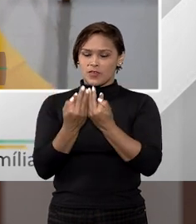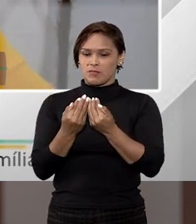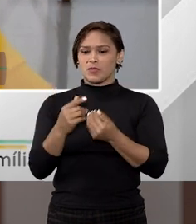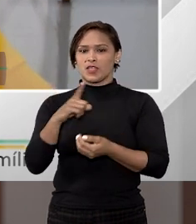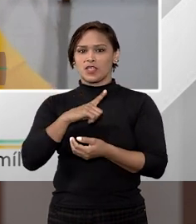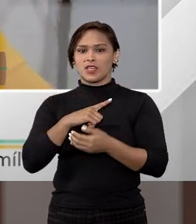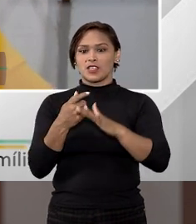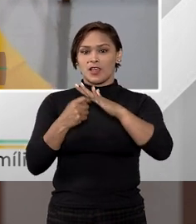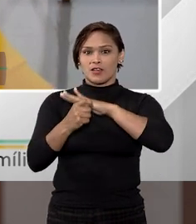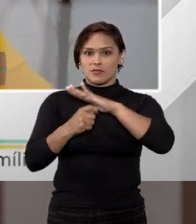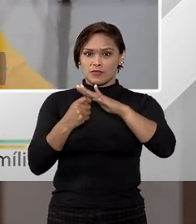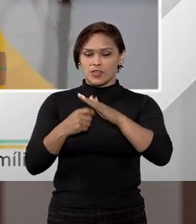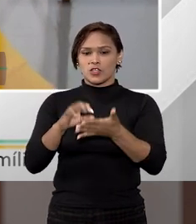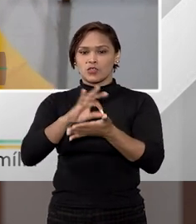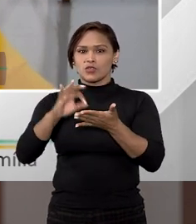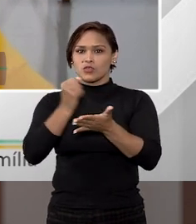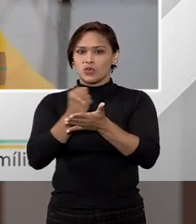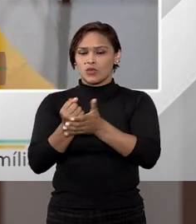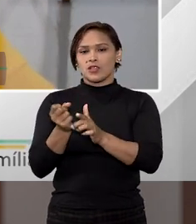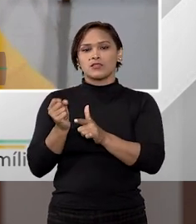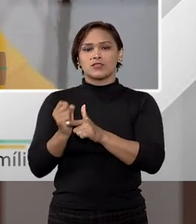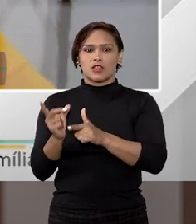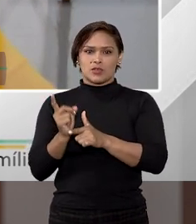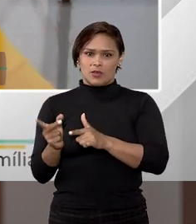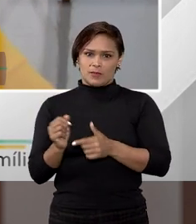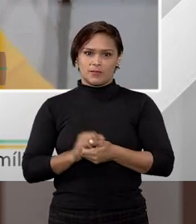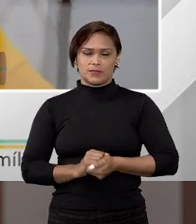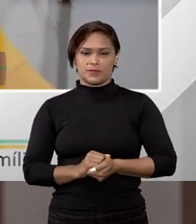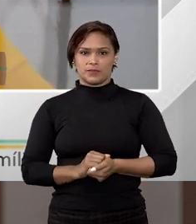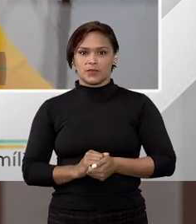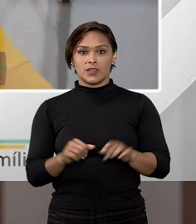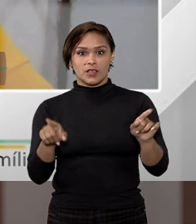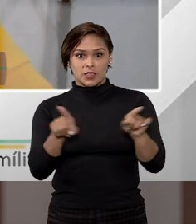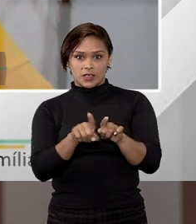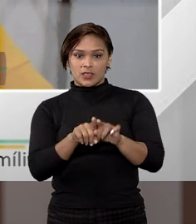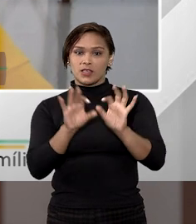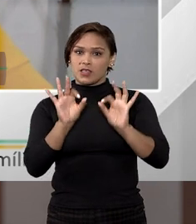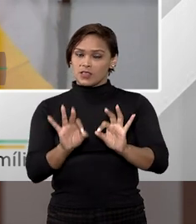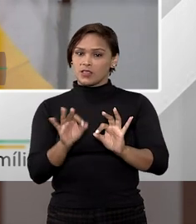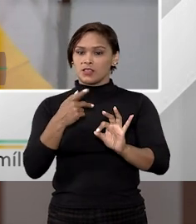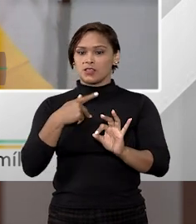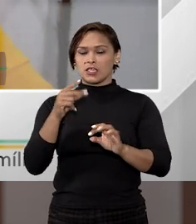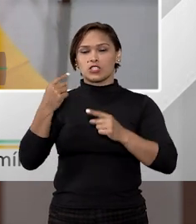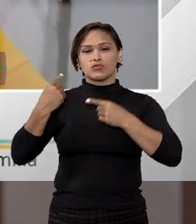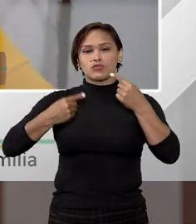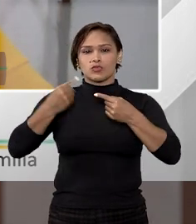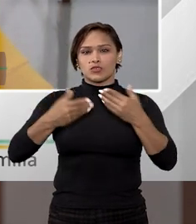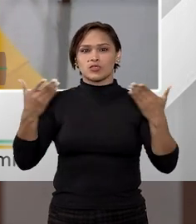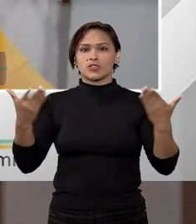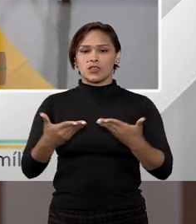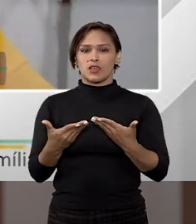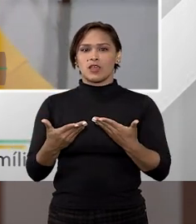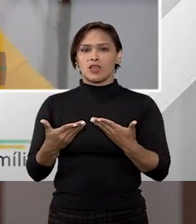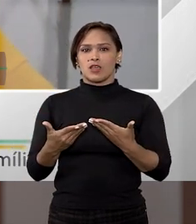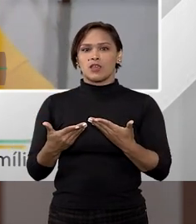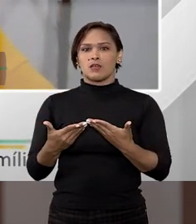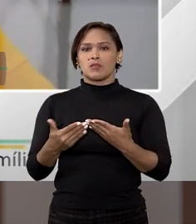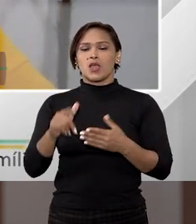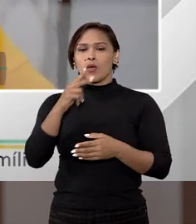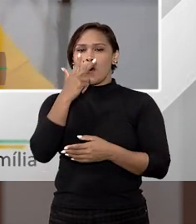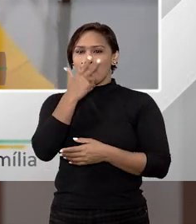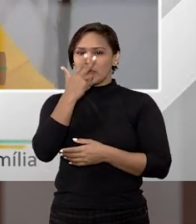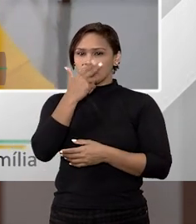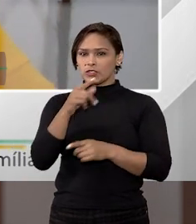pertencente a fiador de contrato de locação. Inclusive, isso tem sido discutido agora, Fátima, pelo tema